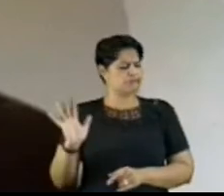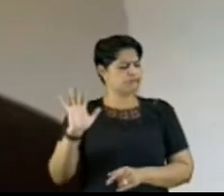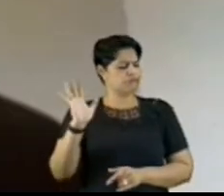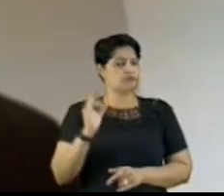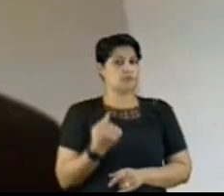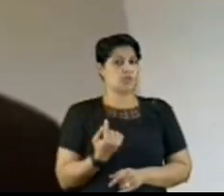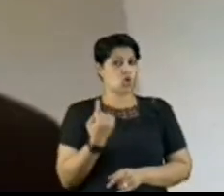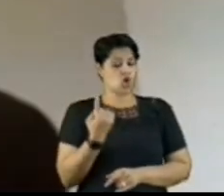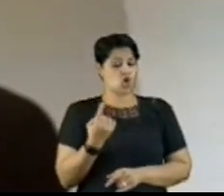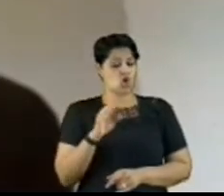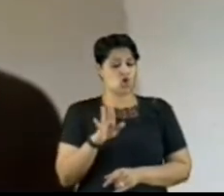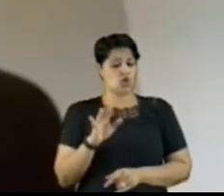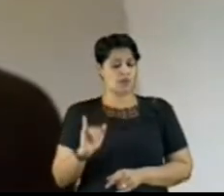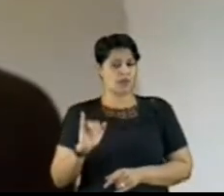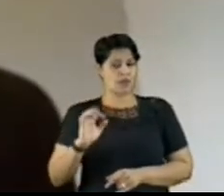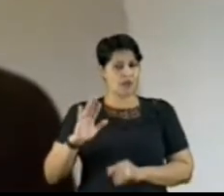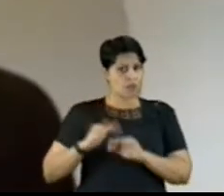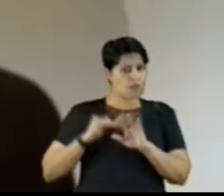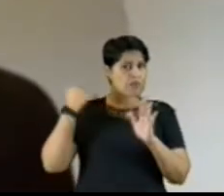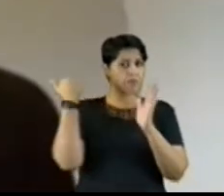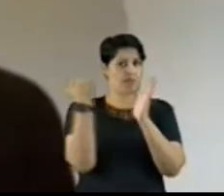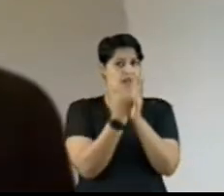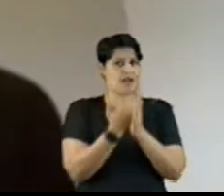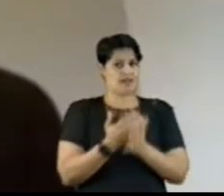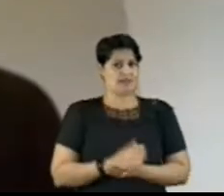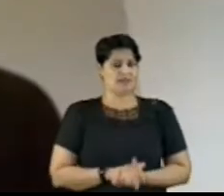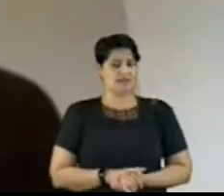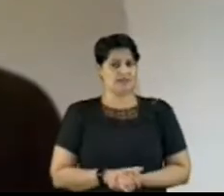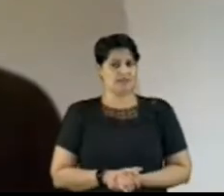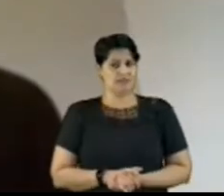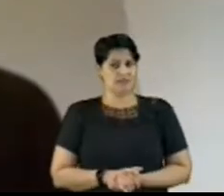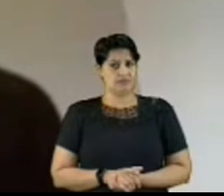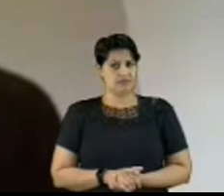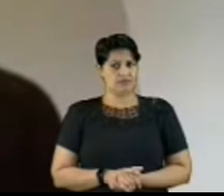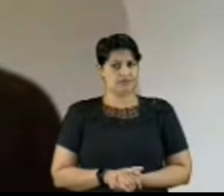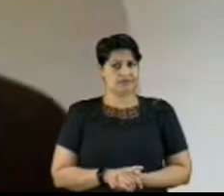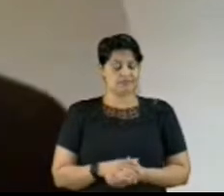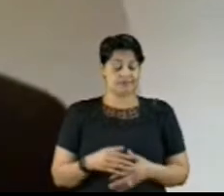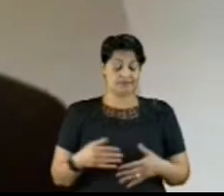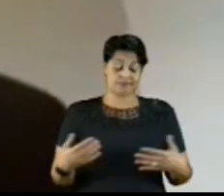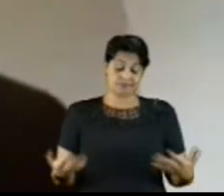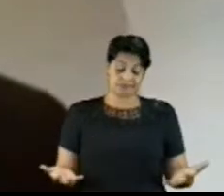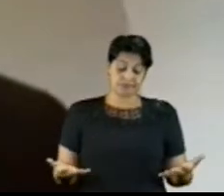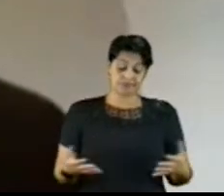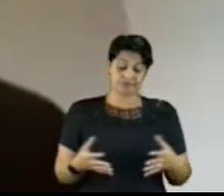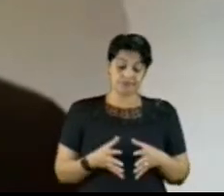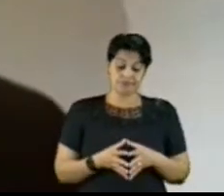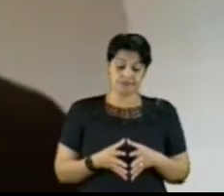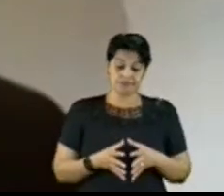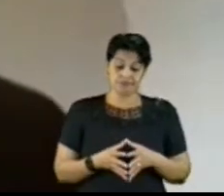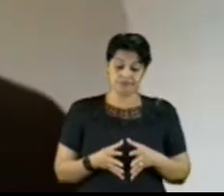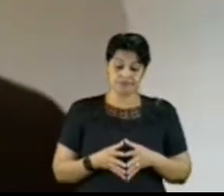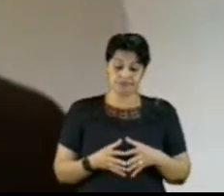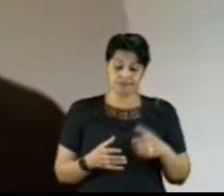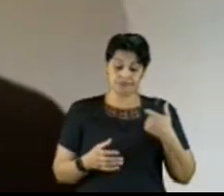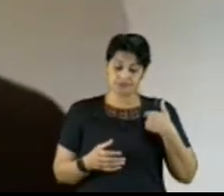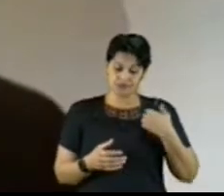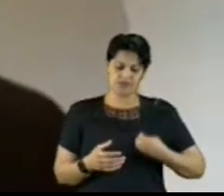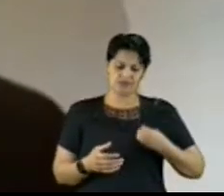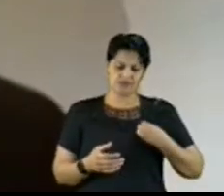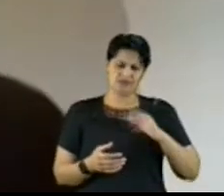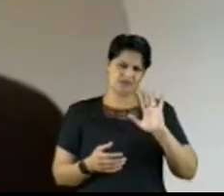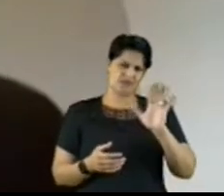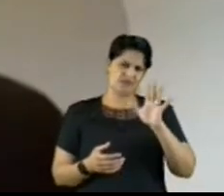reais para cada uma das redes. Por fim, senhora presidente, considerando a minha história de vida